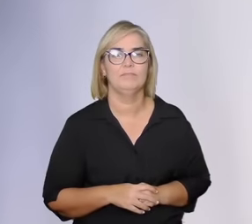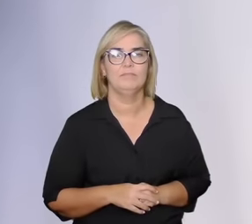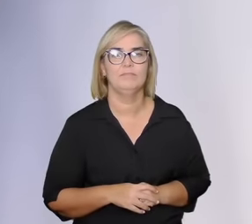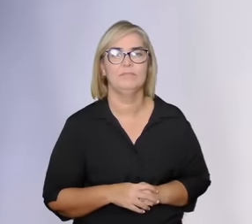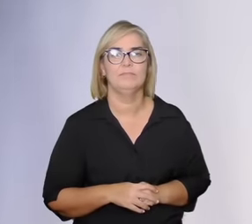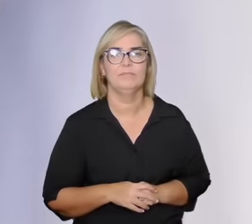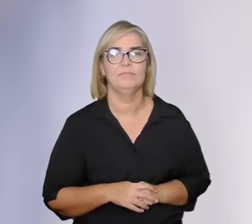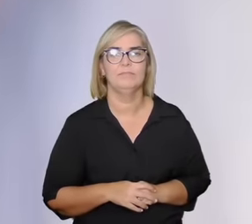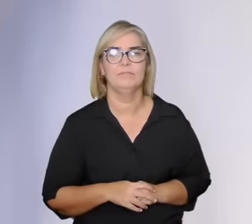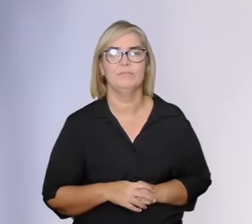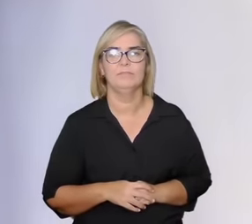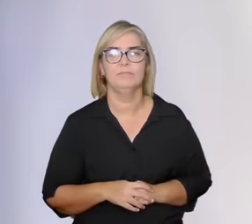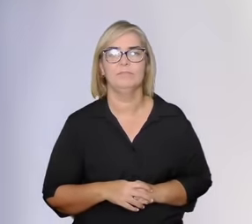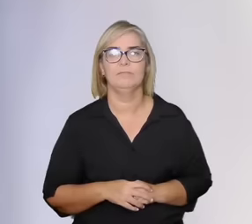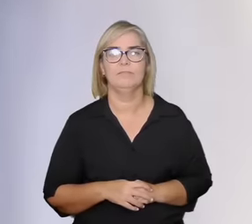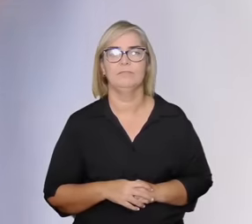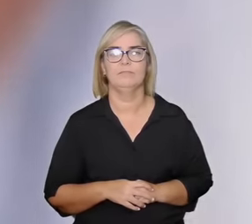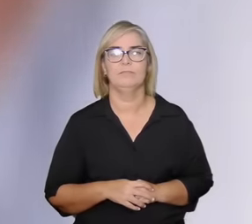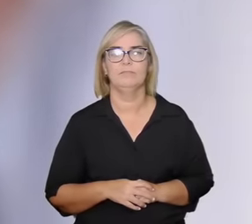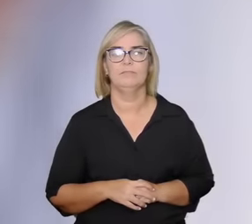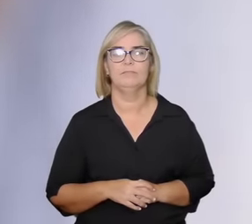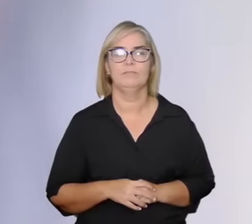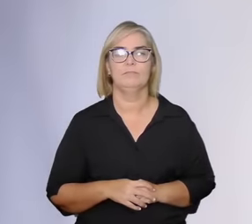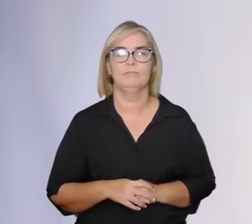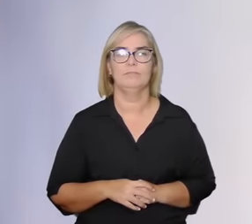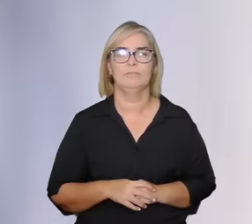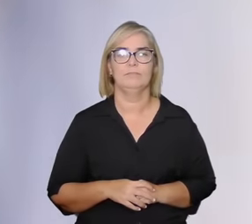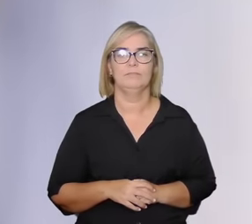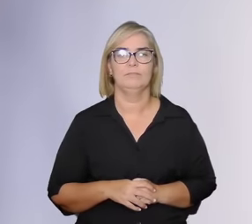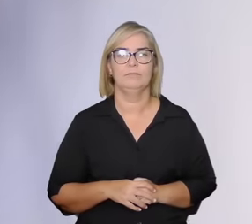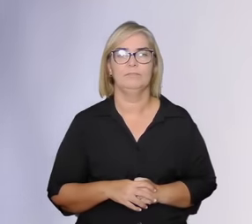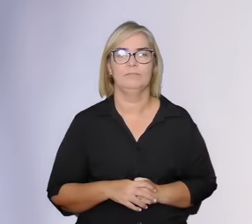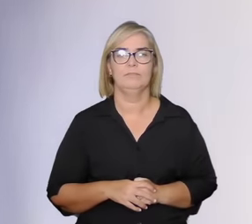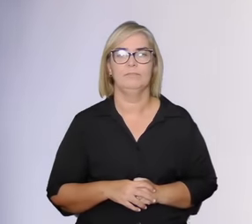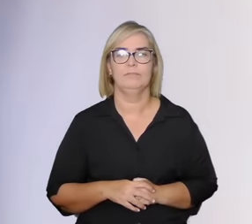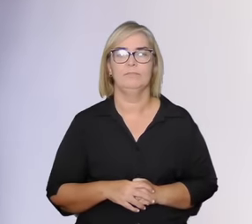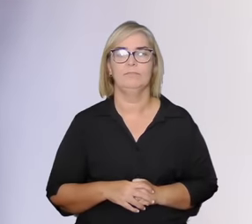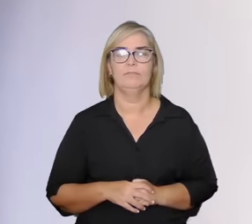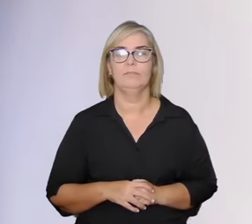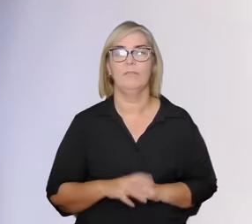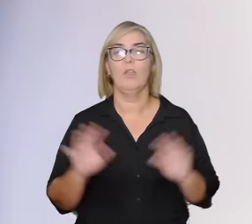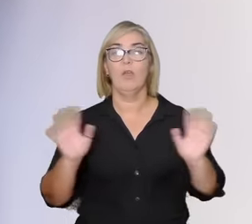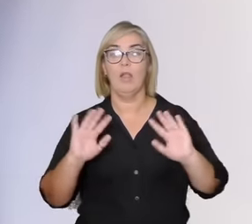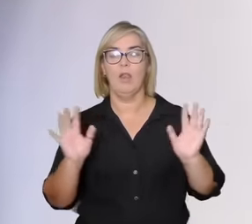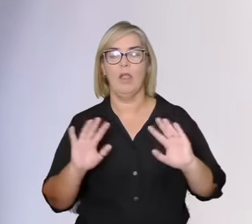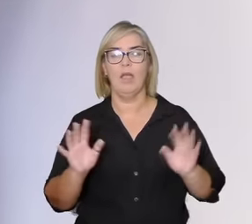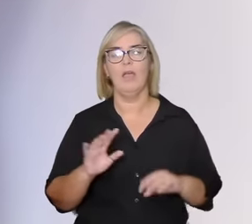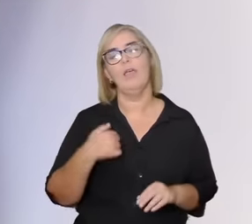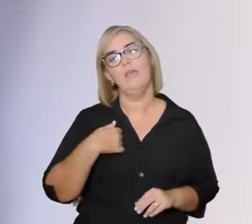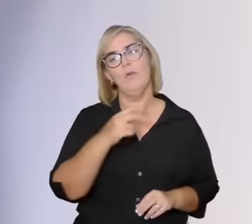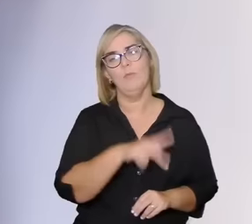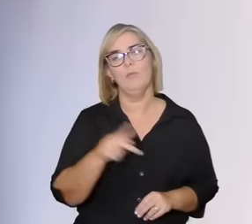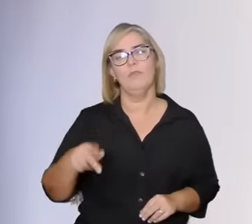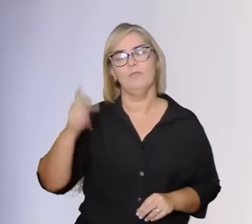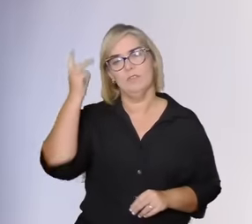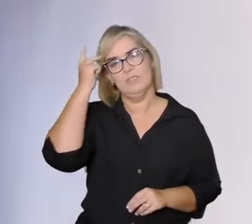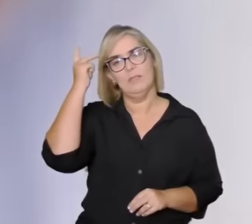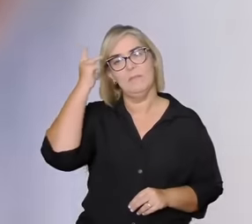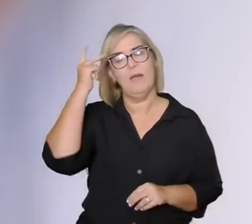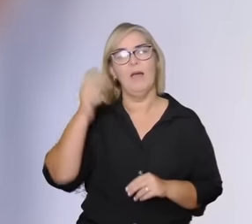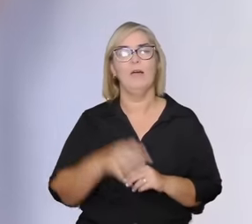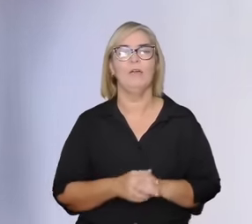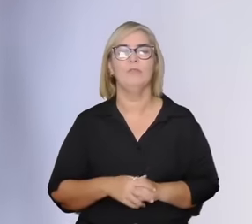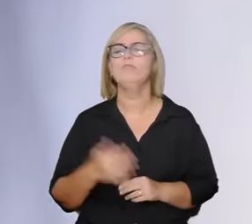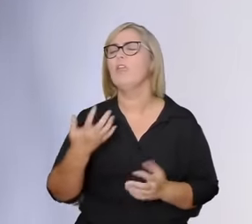Renato Nogueira aqui Christian Dunker psicanalista professor da Universidade de São Paulo queria te fazer uma